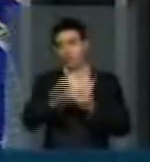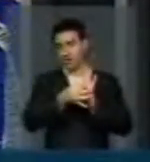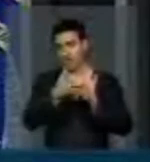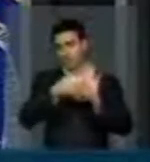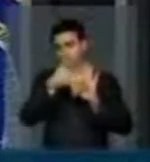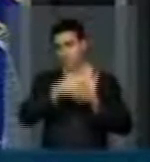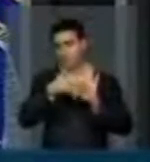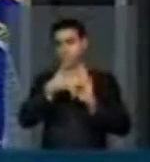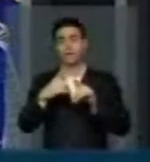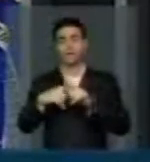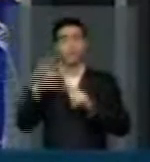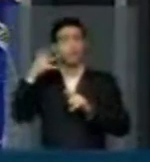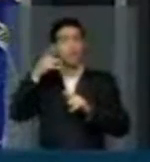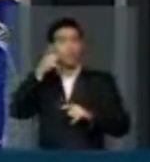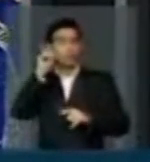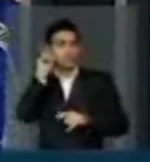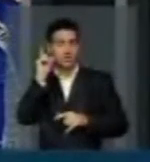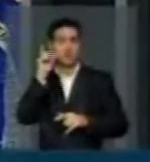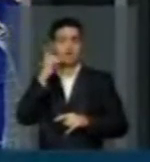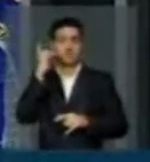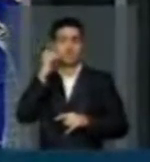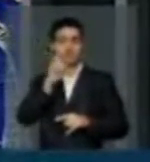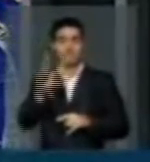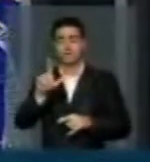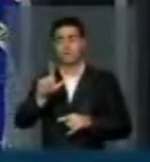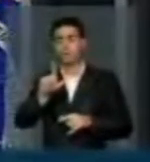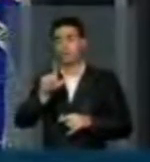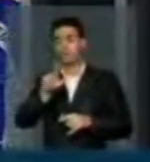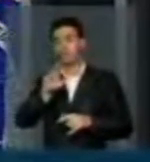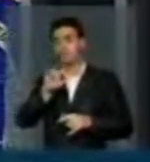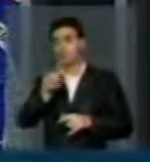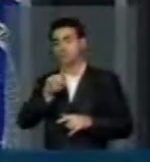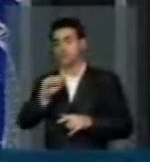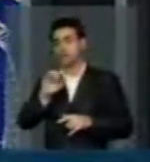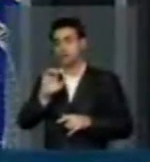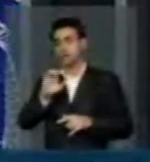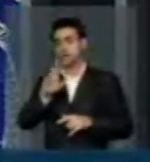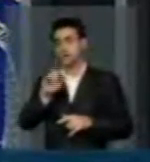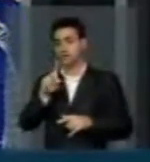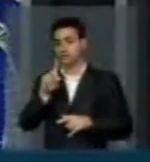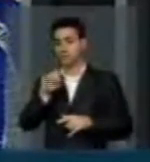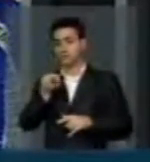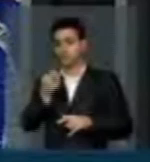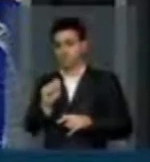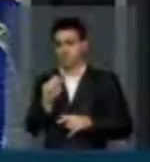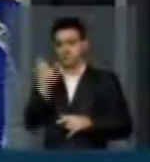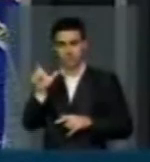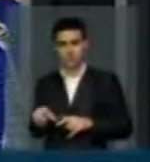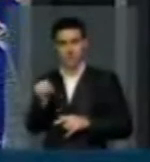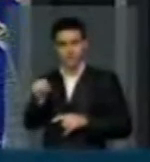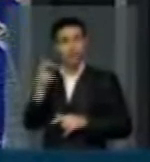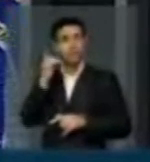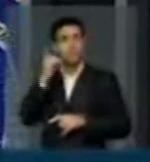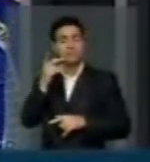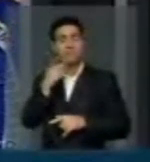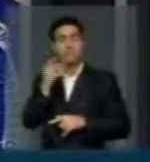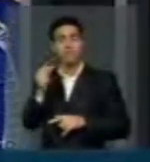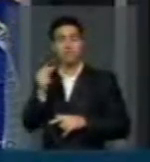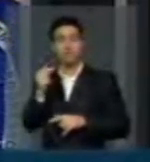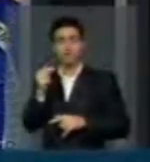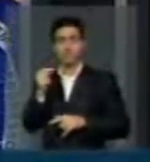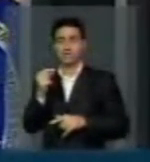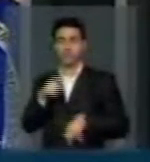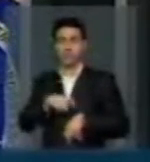proferido ontem pela nobre deputada Luísa Herondina, feita aqui nesta casa. A colega se referiu à sessão de